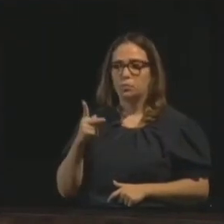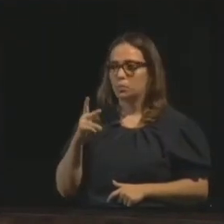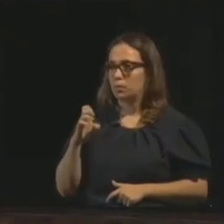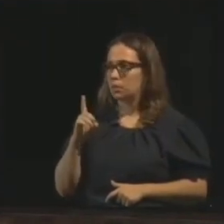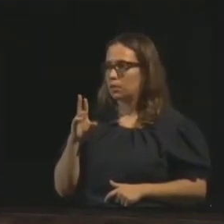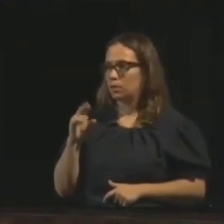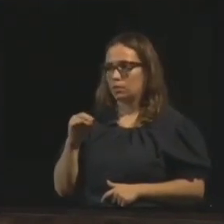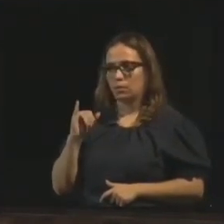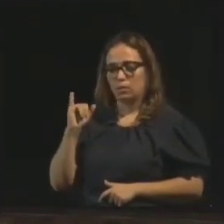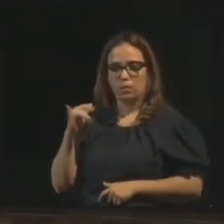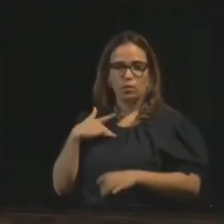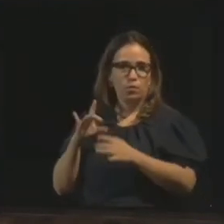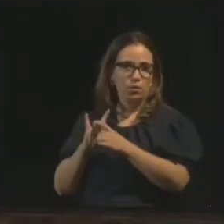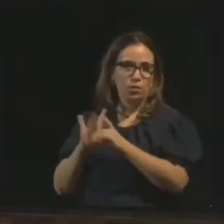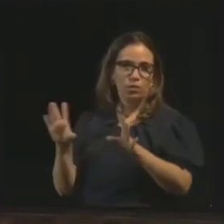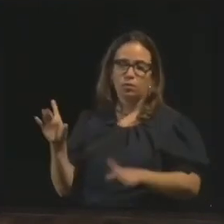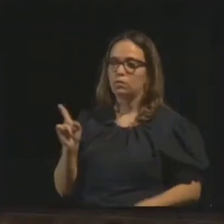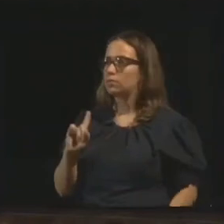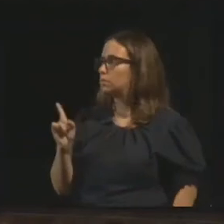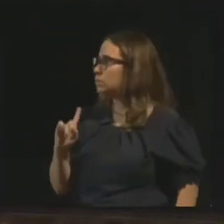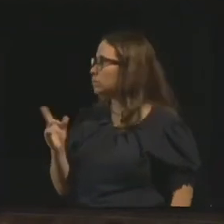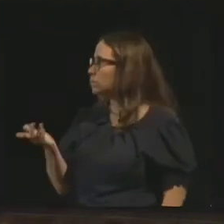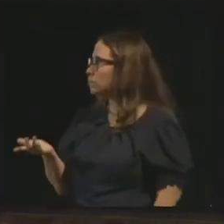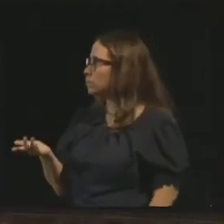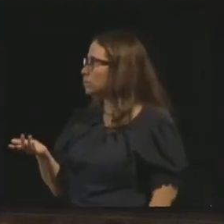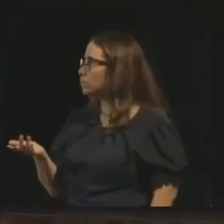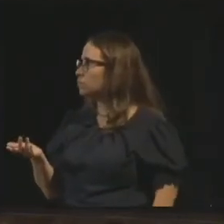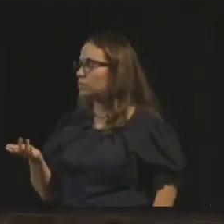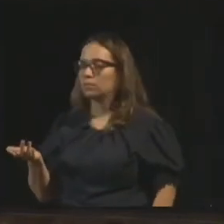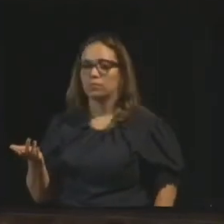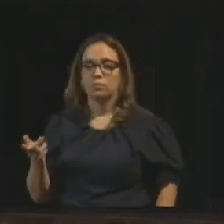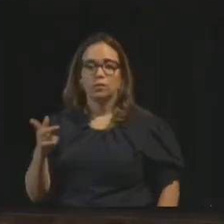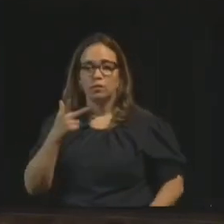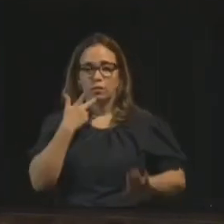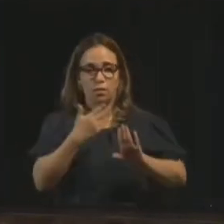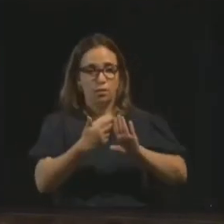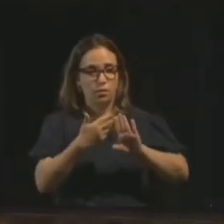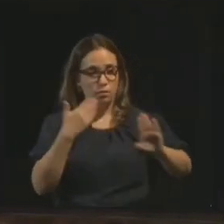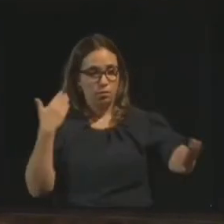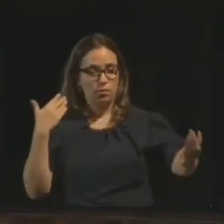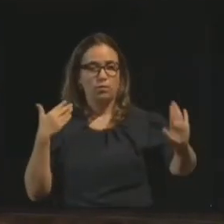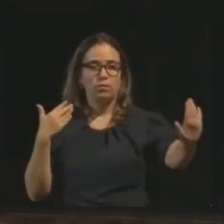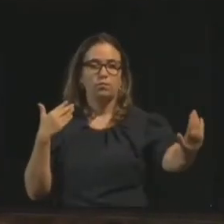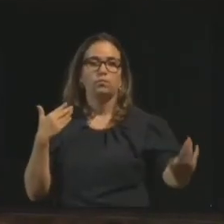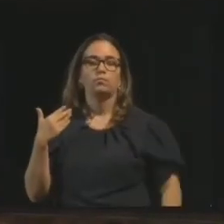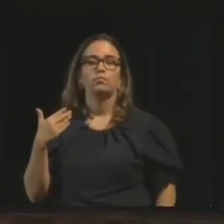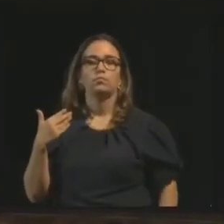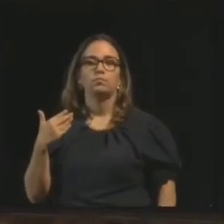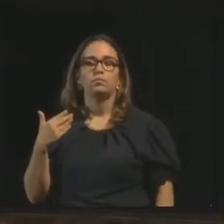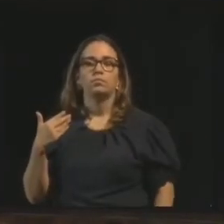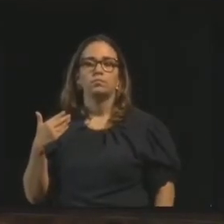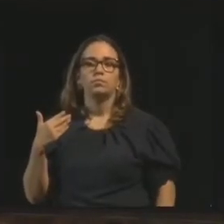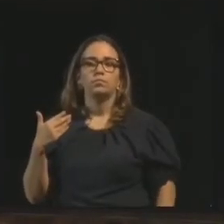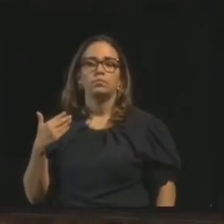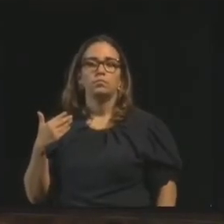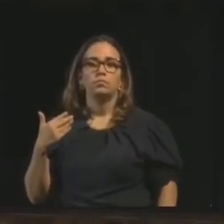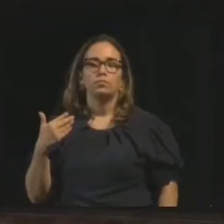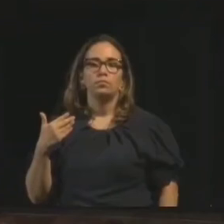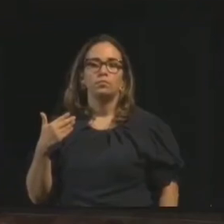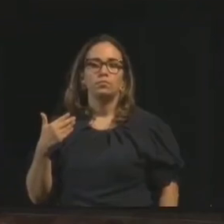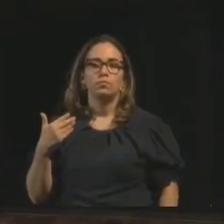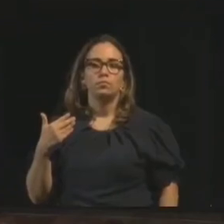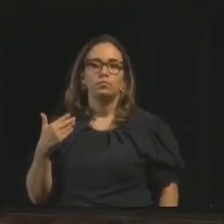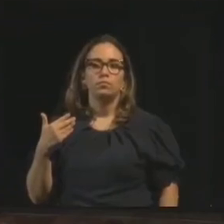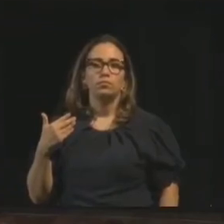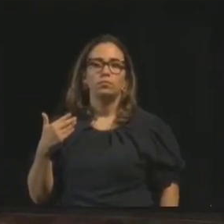não, senhor, não vamos deixar, não. Ele se afasta de mim, Satanás. O pessoal, Satan, no hebraico,